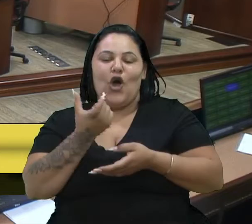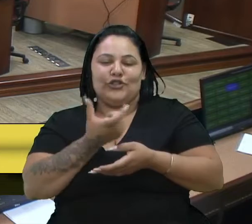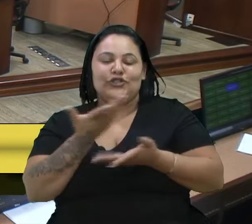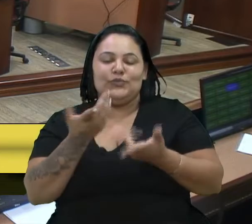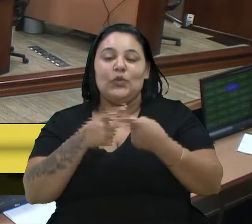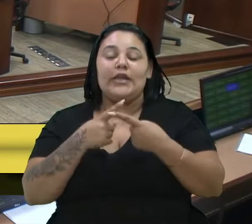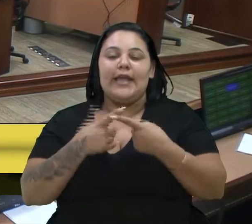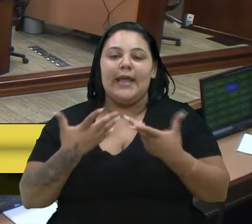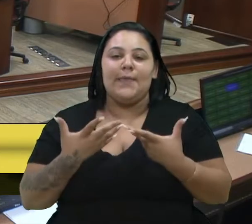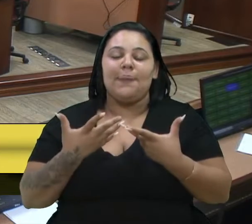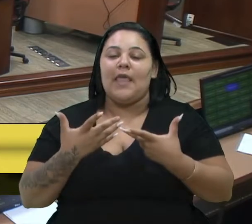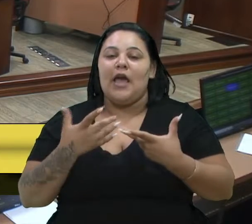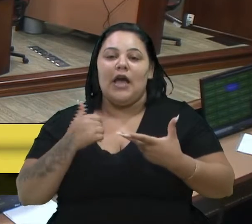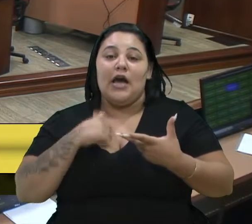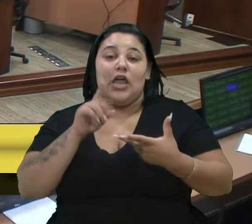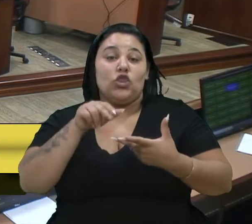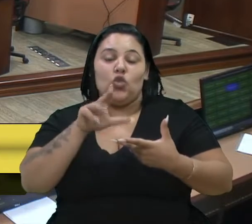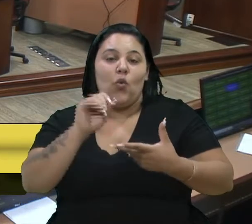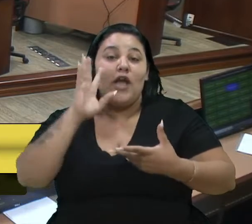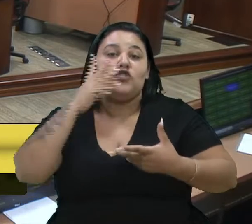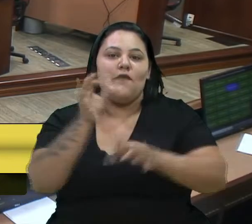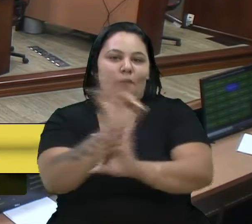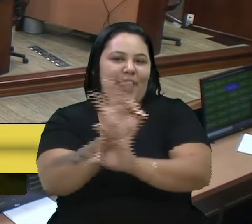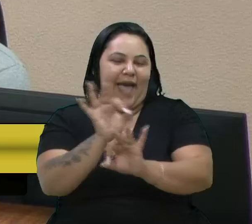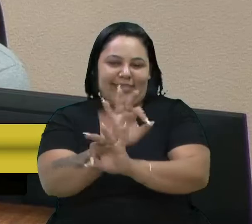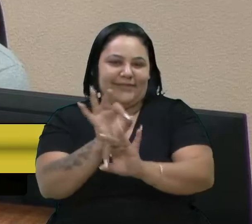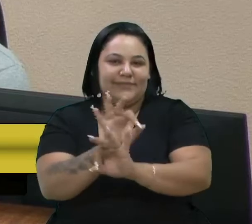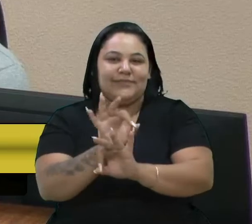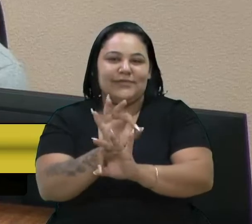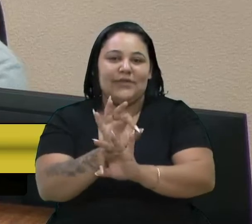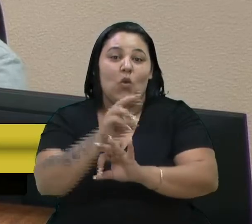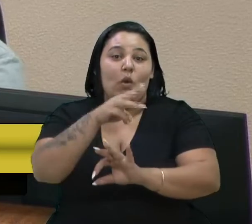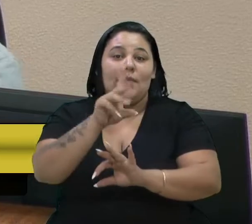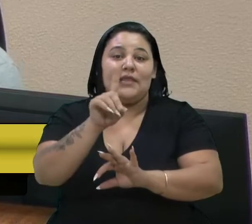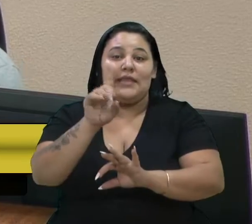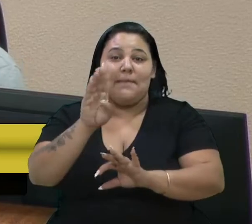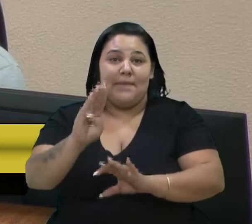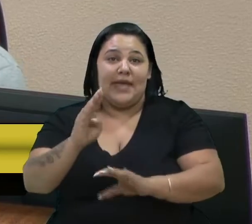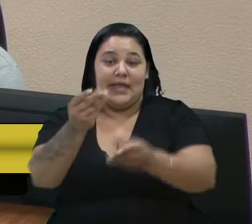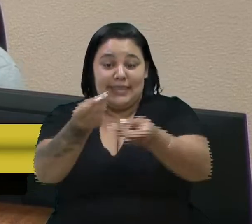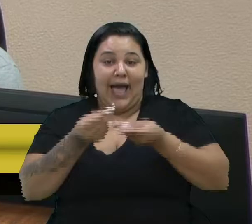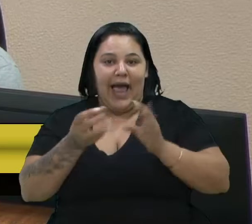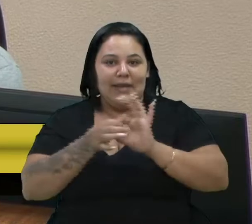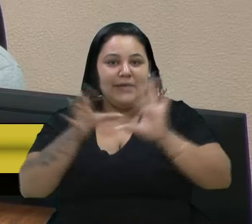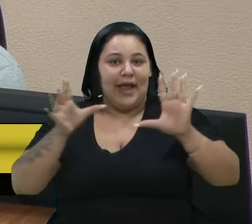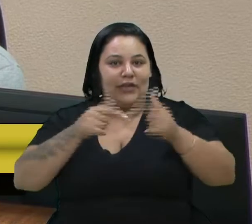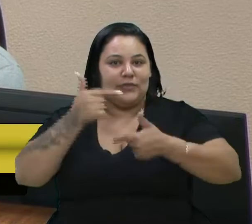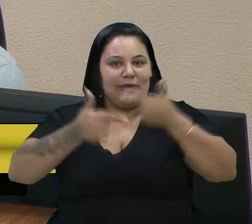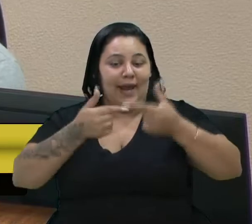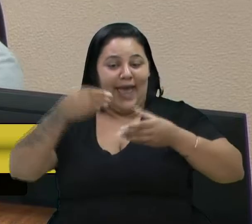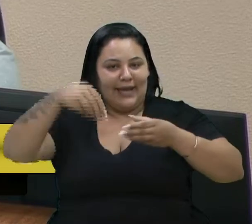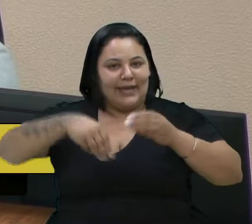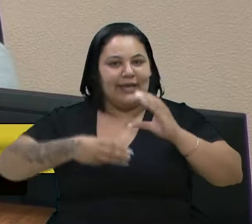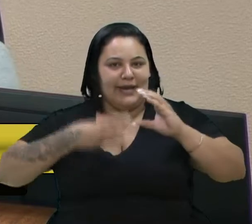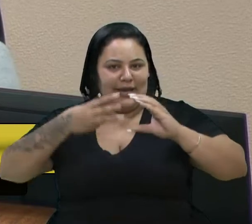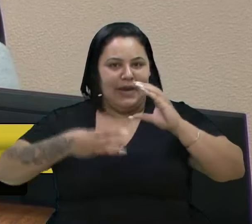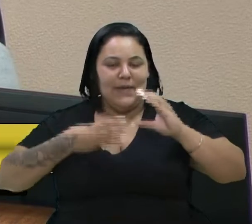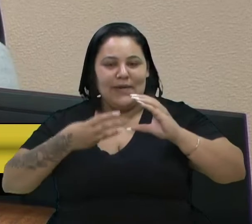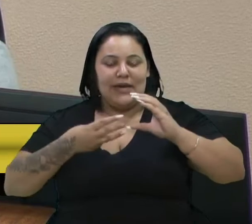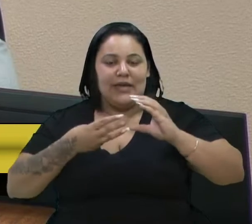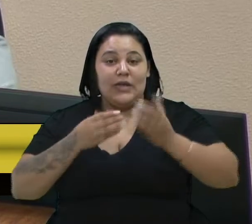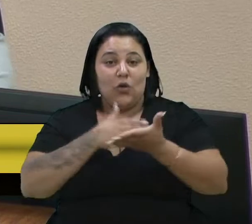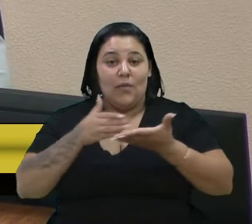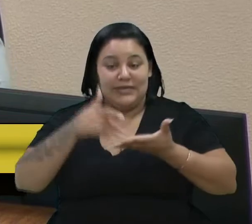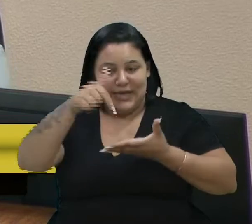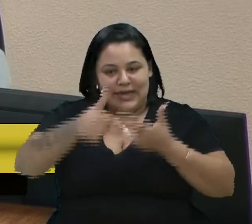nunca decidiu nada por nós, o MDB sempre nos dá muita liberdade para trabalhar dentro da casa, e desde que eu estou dentro da Câmara de